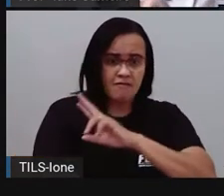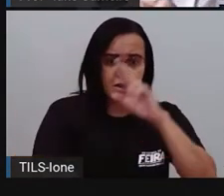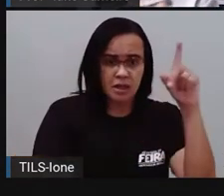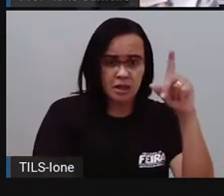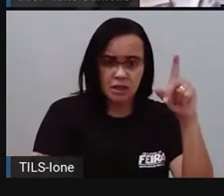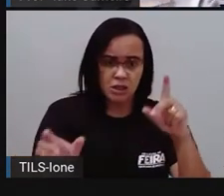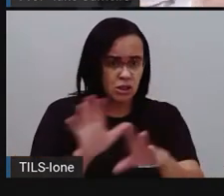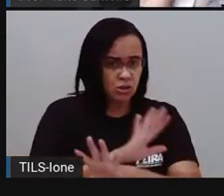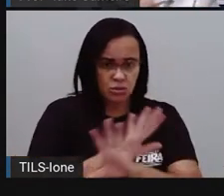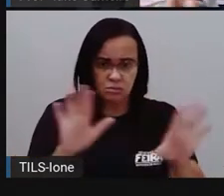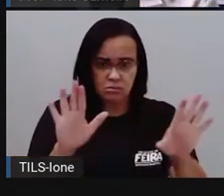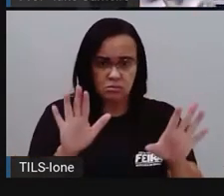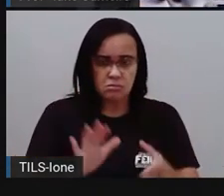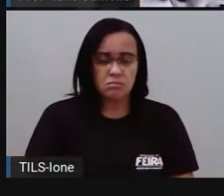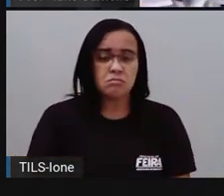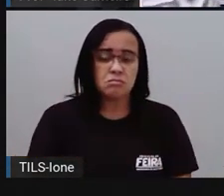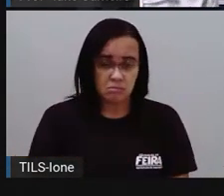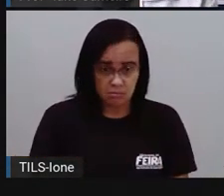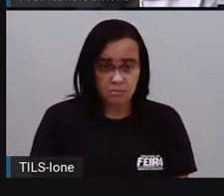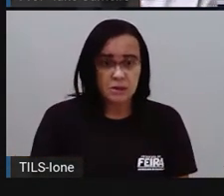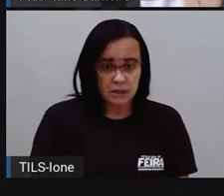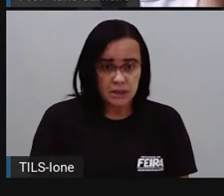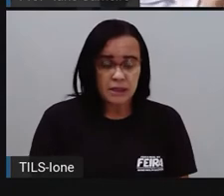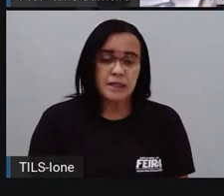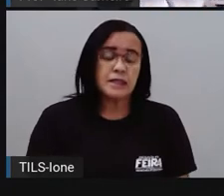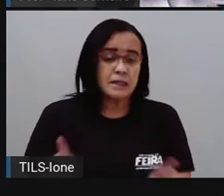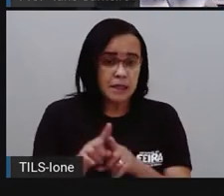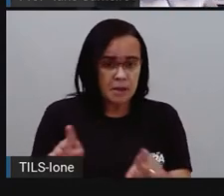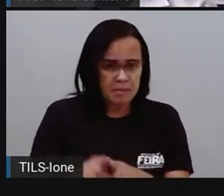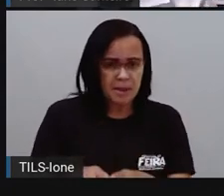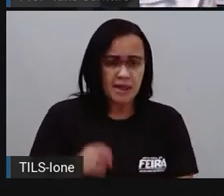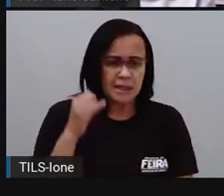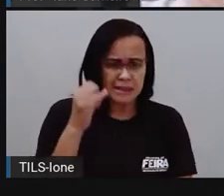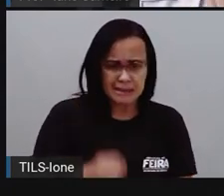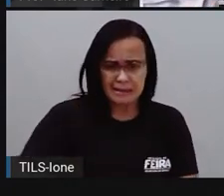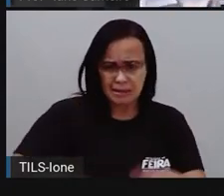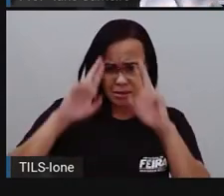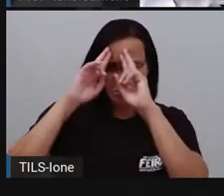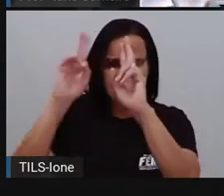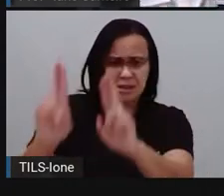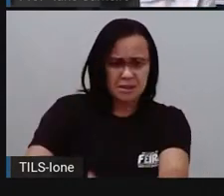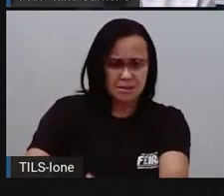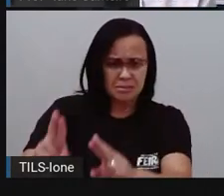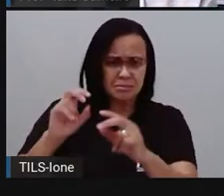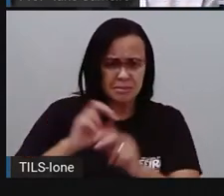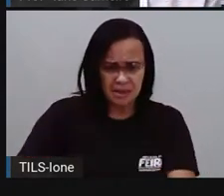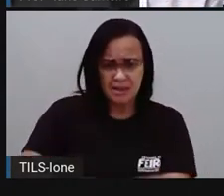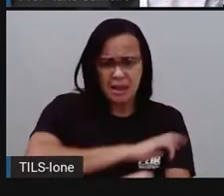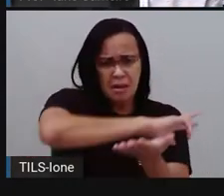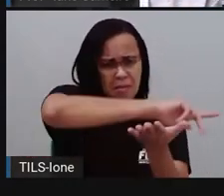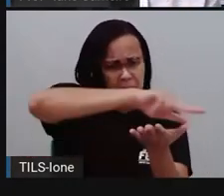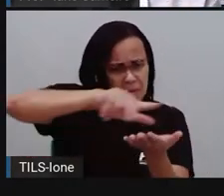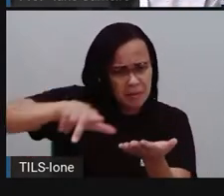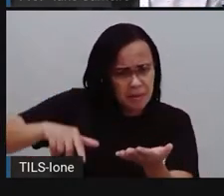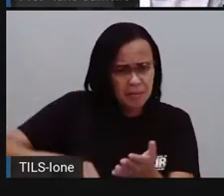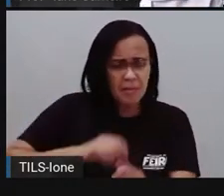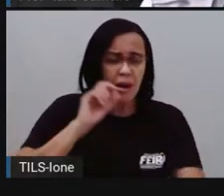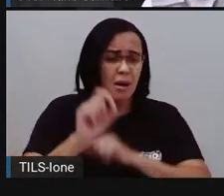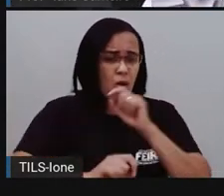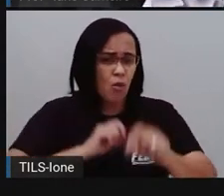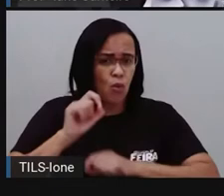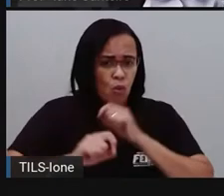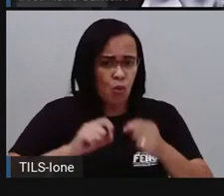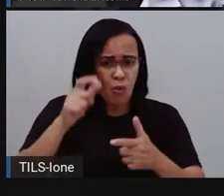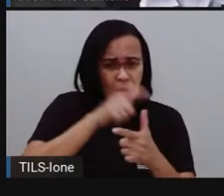Outra coisa que acontece quando a gente não respeita a individualidade, não respeita as diferenças, né? Ocorre bullying, né? Quando você, as pessoas